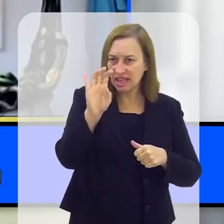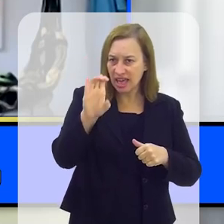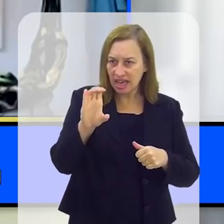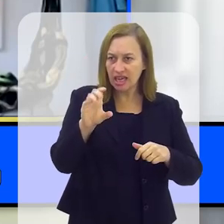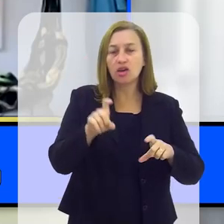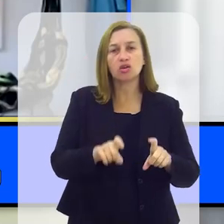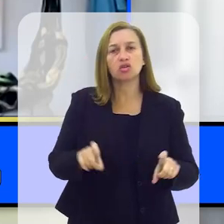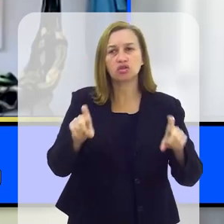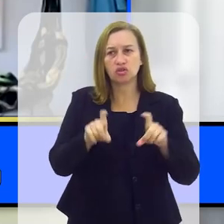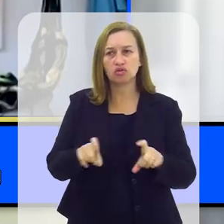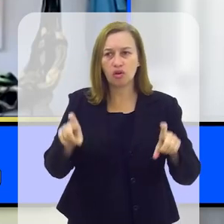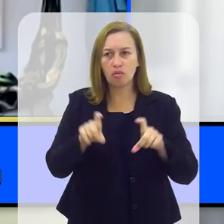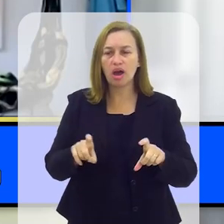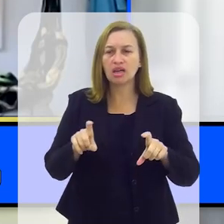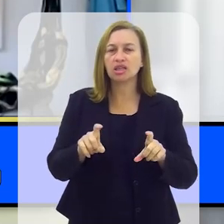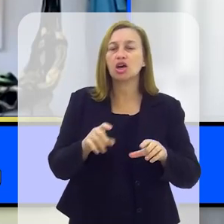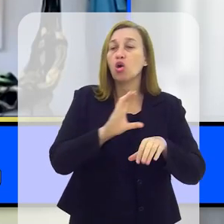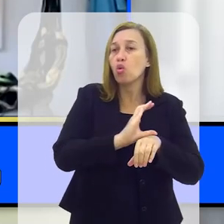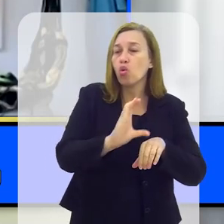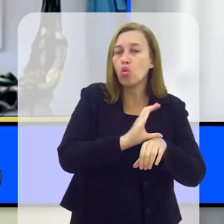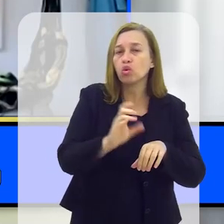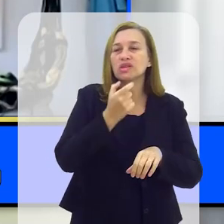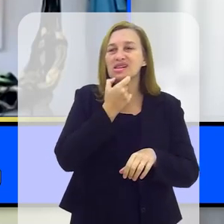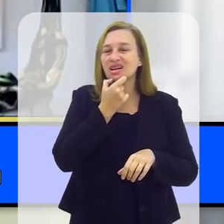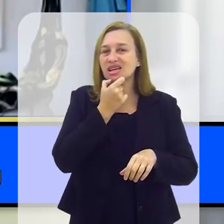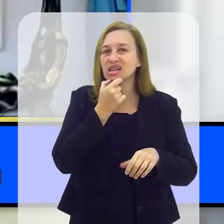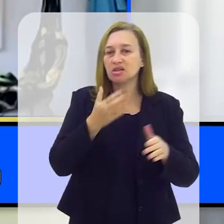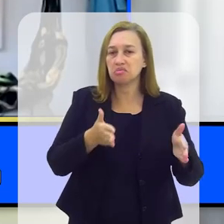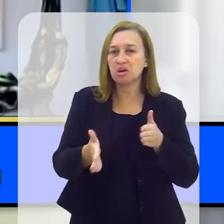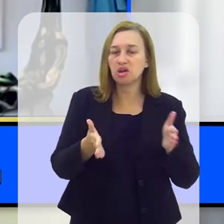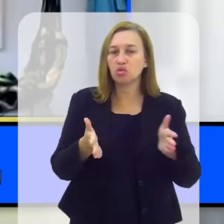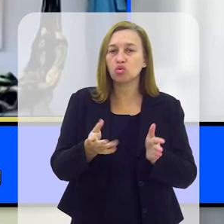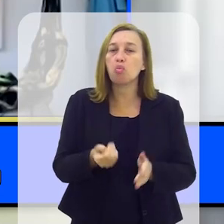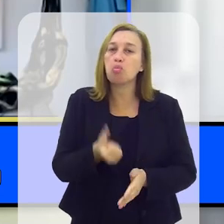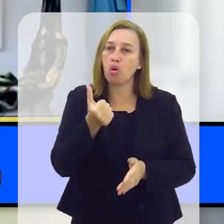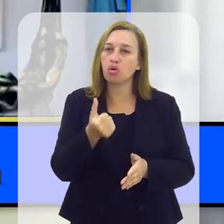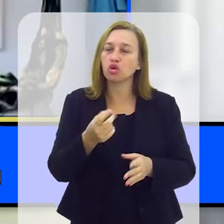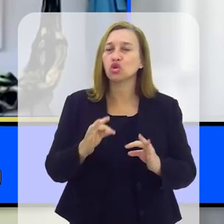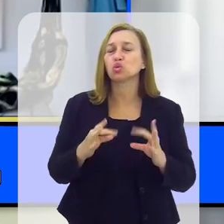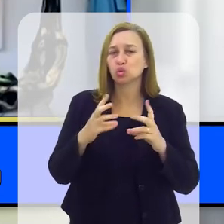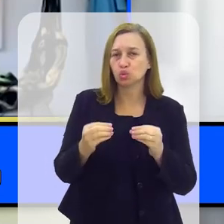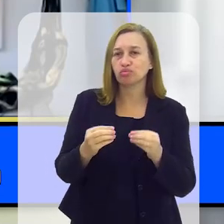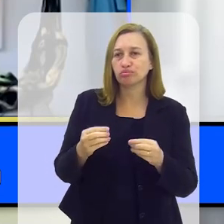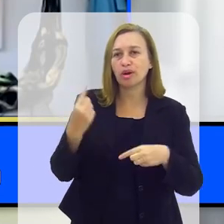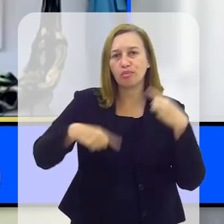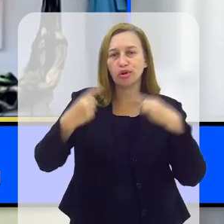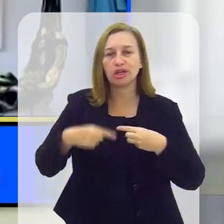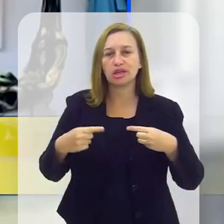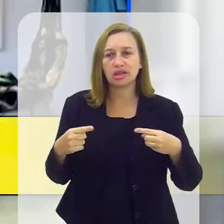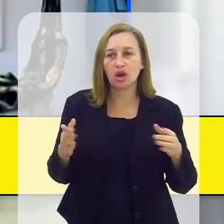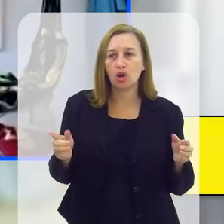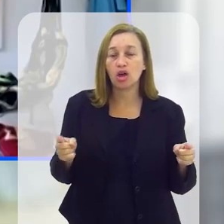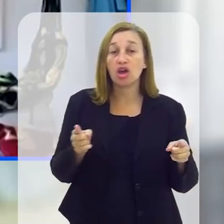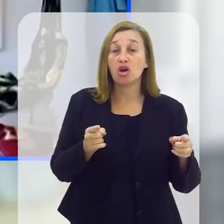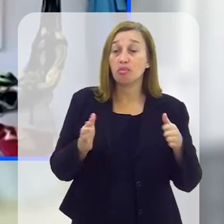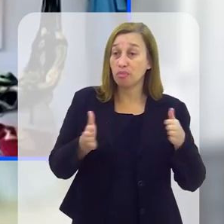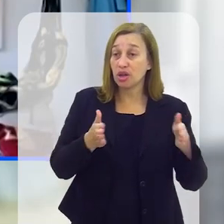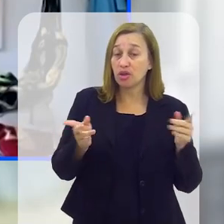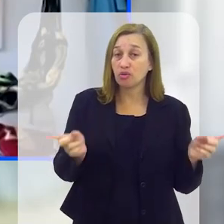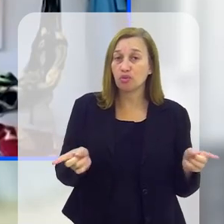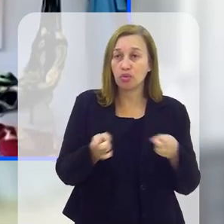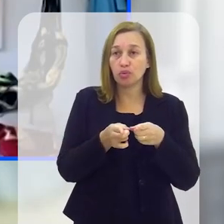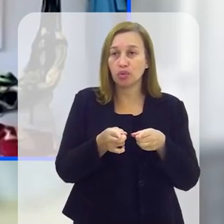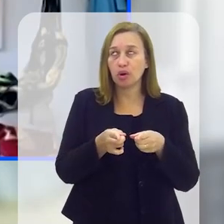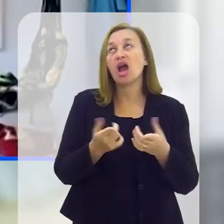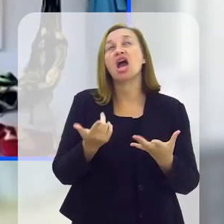em cursos de inglês, que durou pouco tempo, né? Porque tudo na política é sazional, né? A gente encontra um